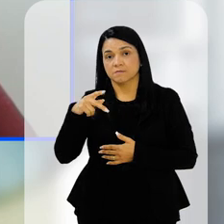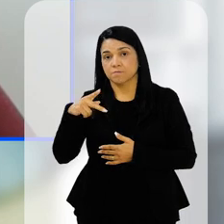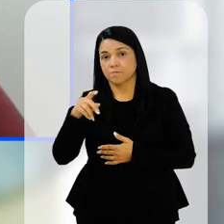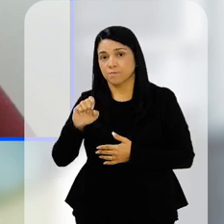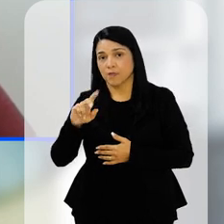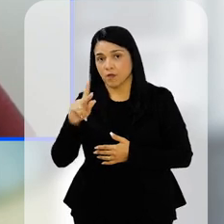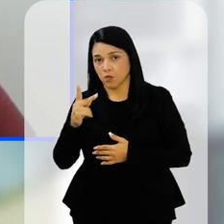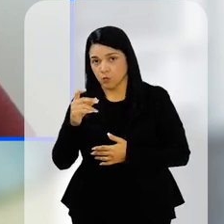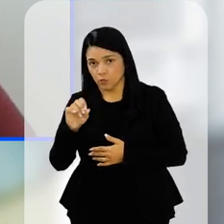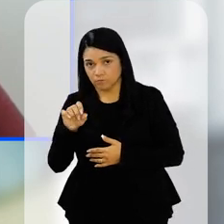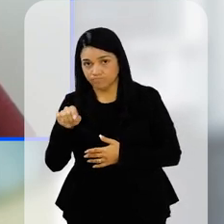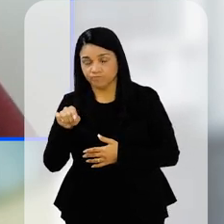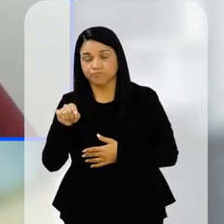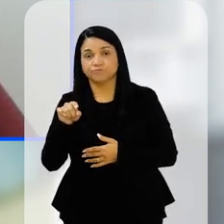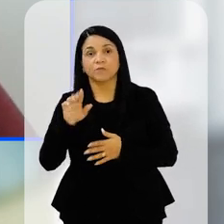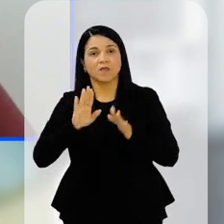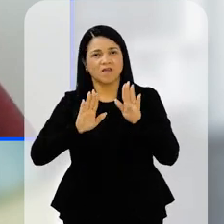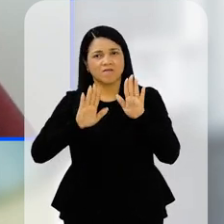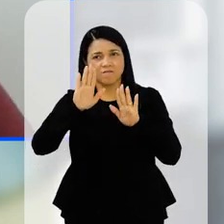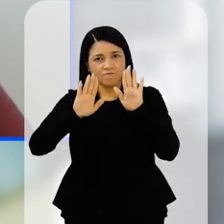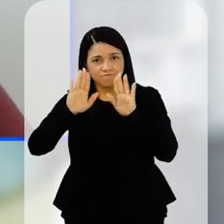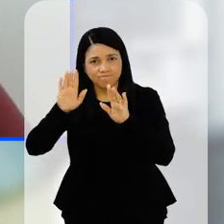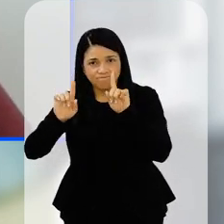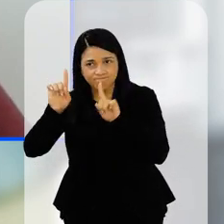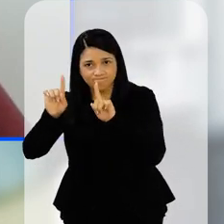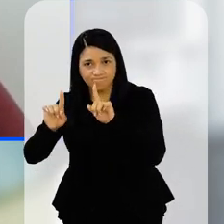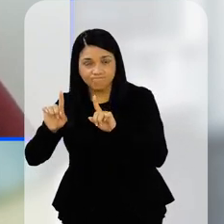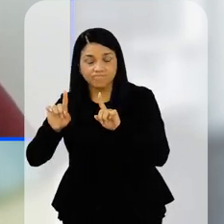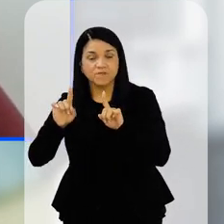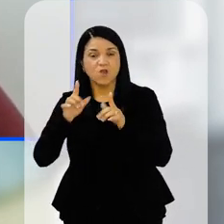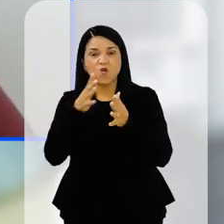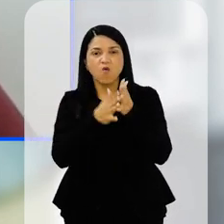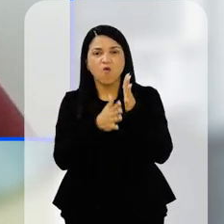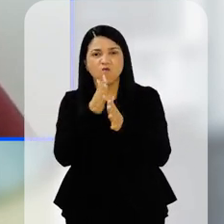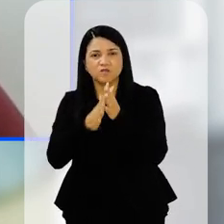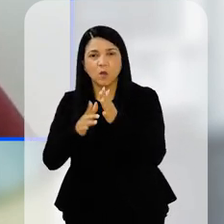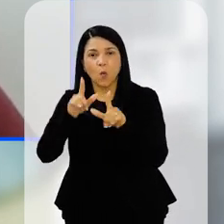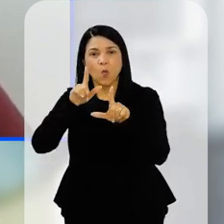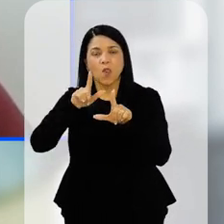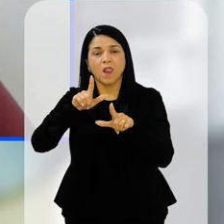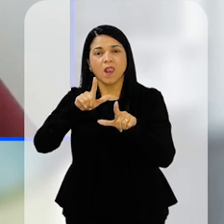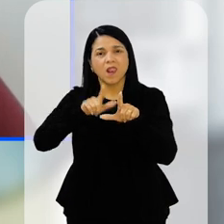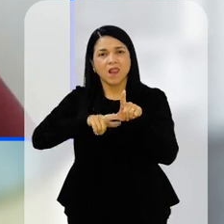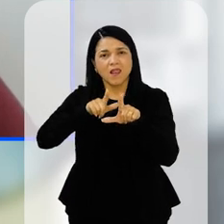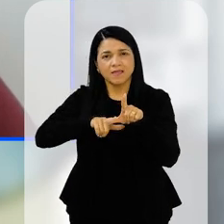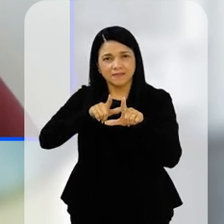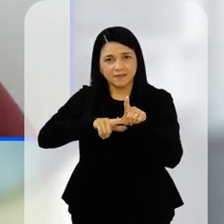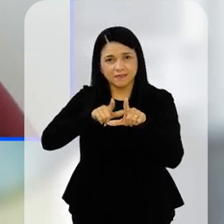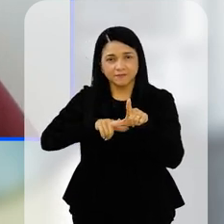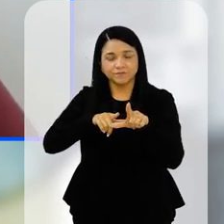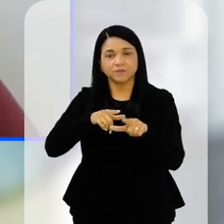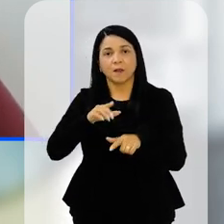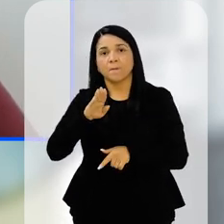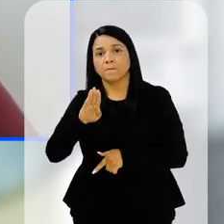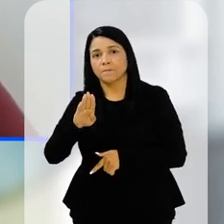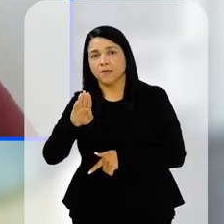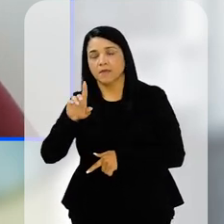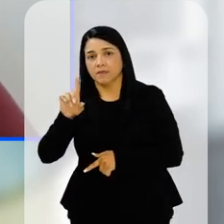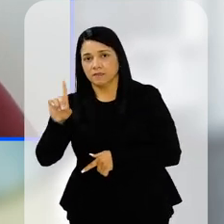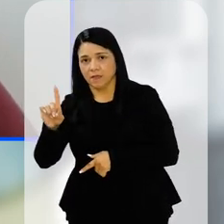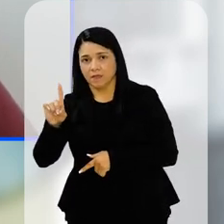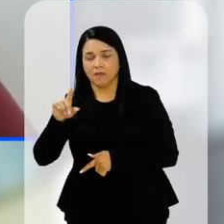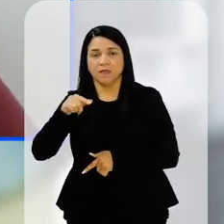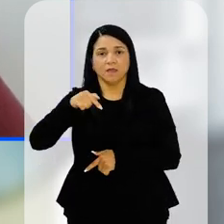naturalmente e que, para a alfabetização, ele acaba fazendo uma confusão entre as letras, por exemplo. O P e o Q, o B e o D,